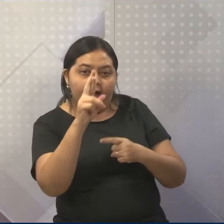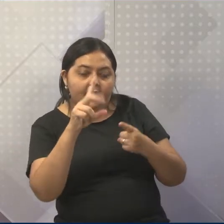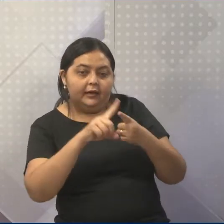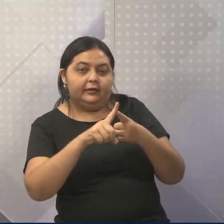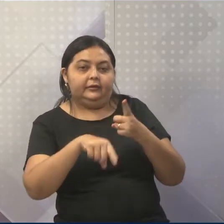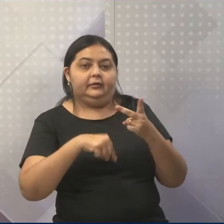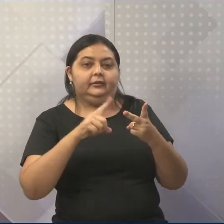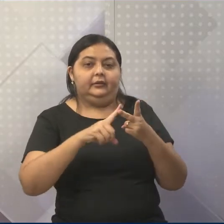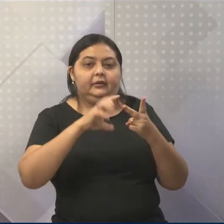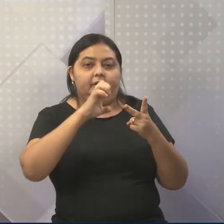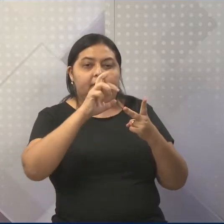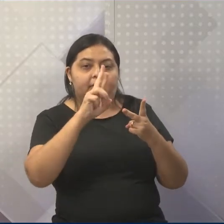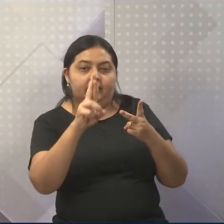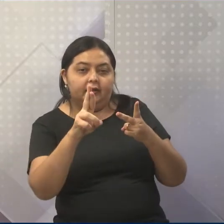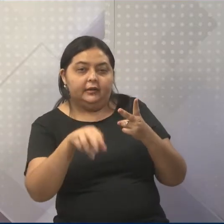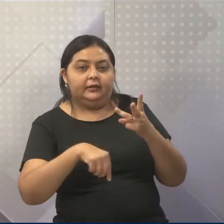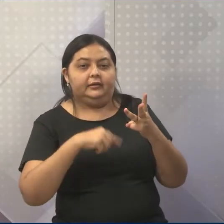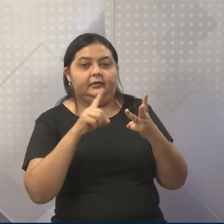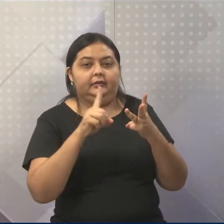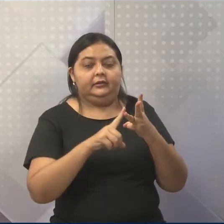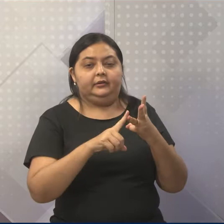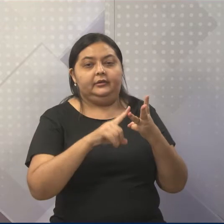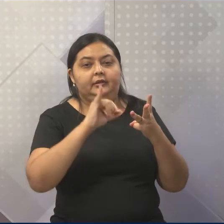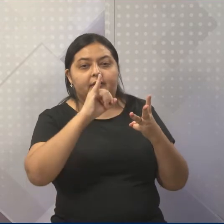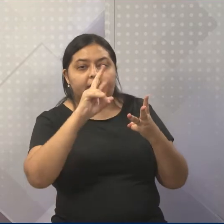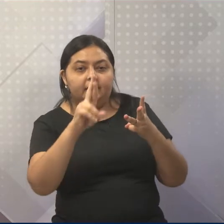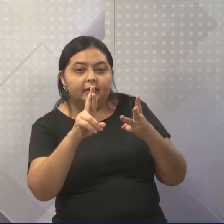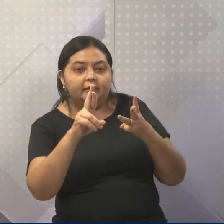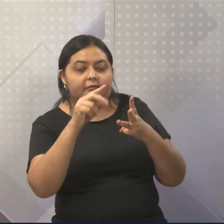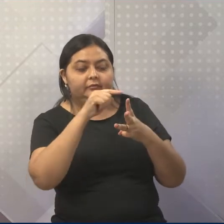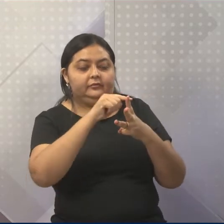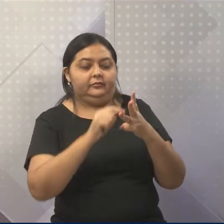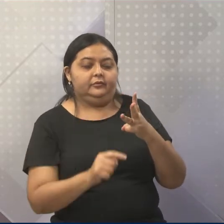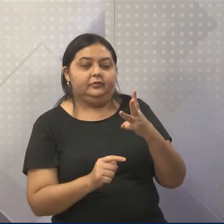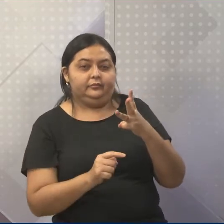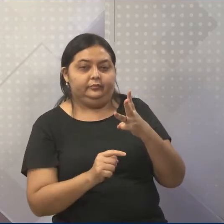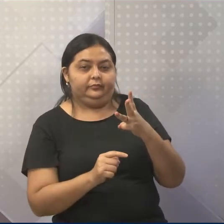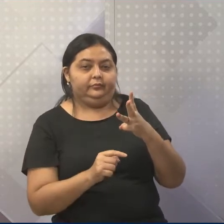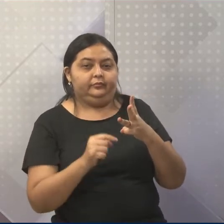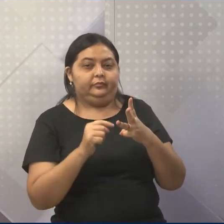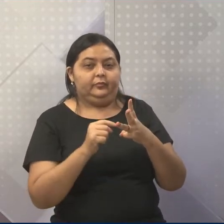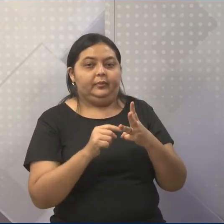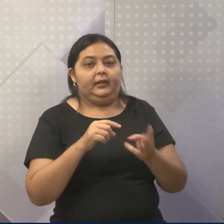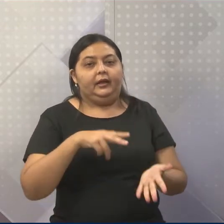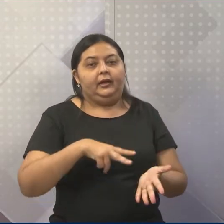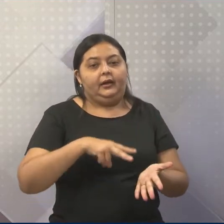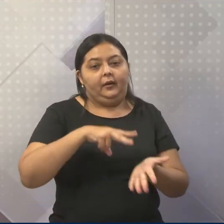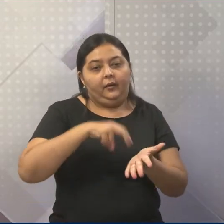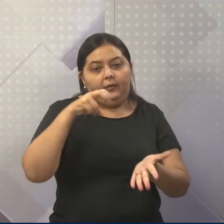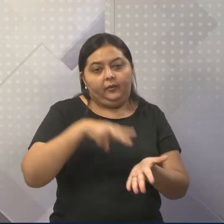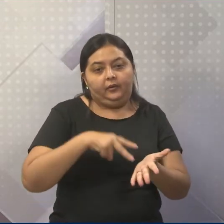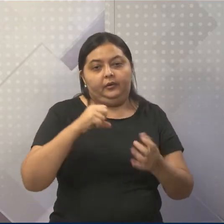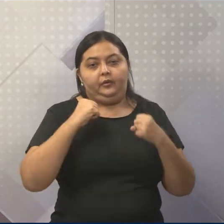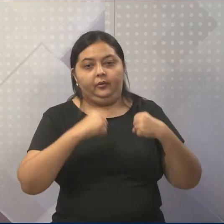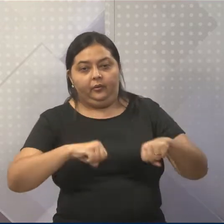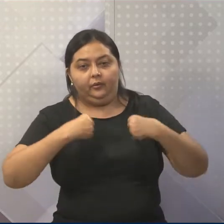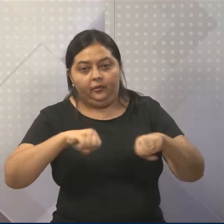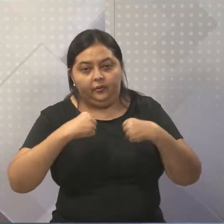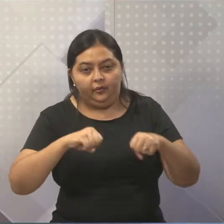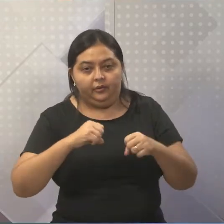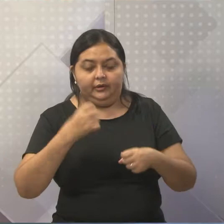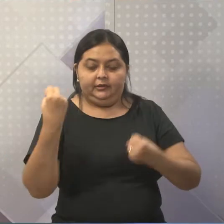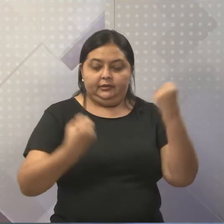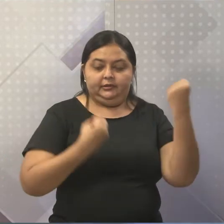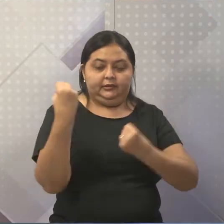Segunda conjugação, ER. E terceira conjugação, IR. É por isso que nós temos saltar, correr e dirigir.